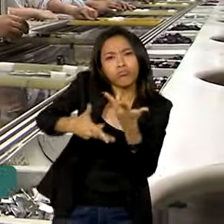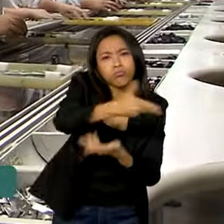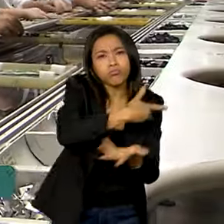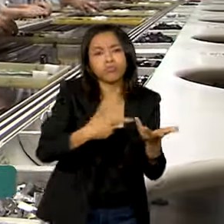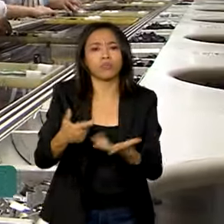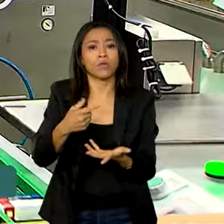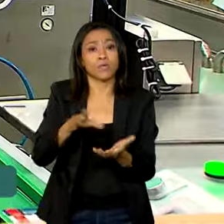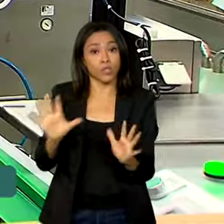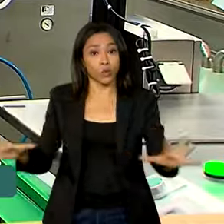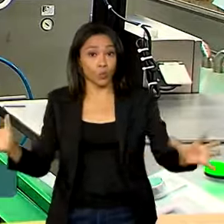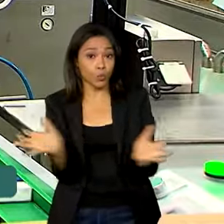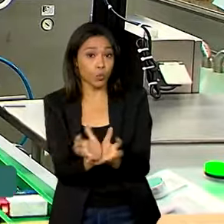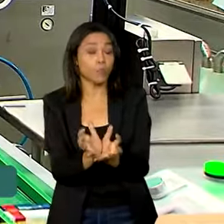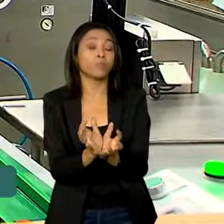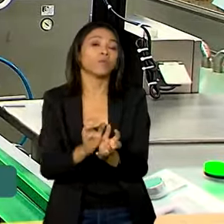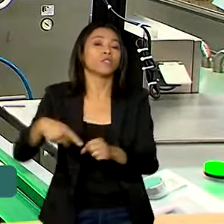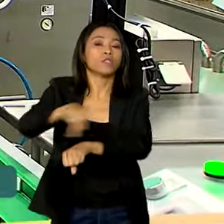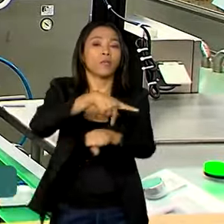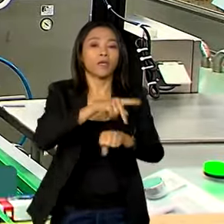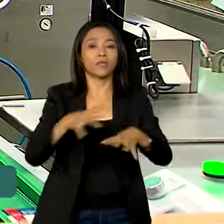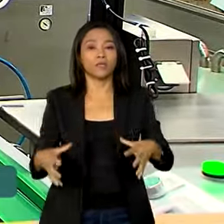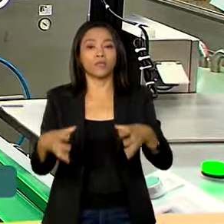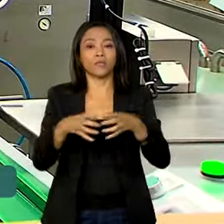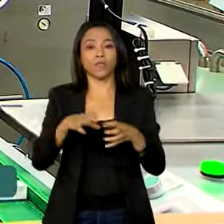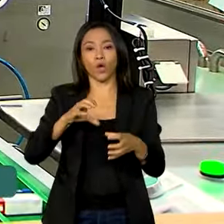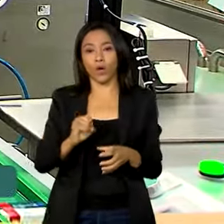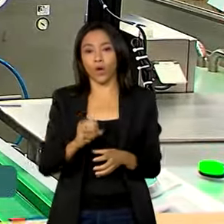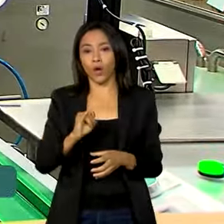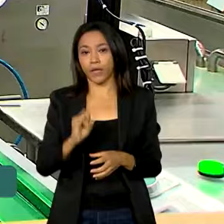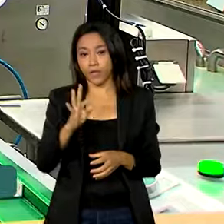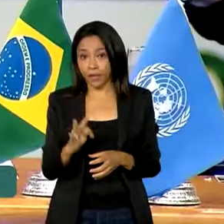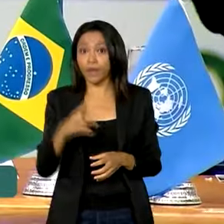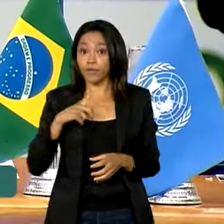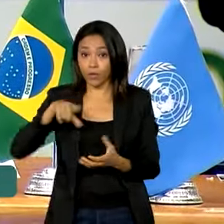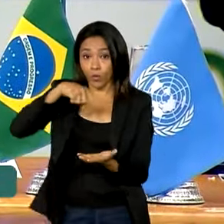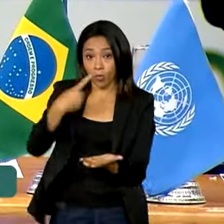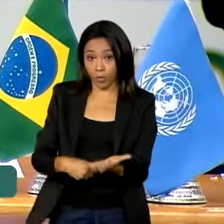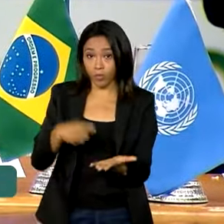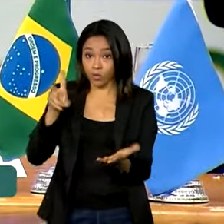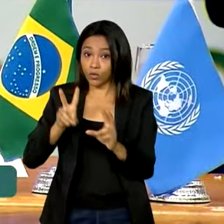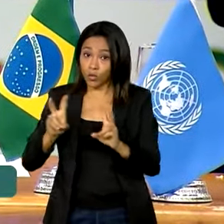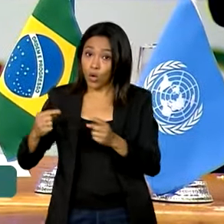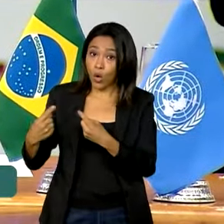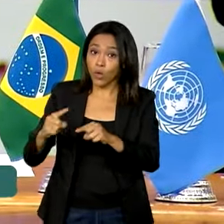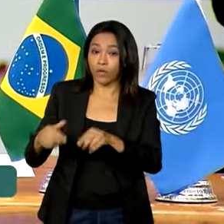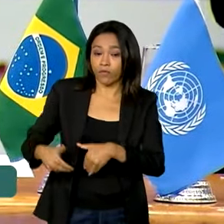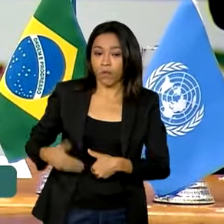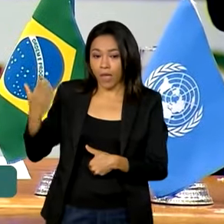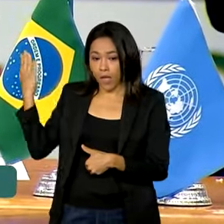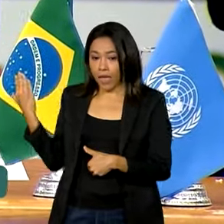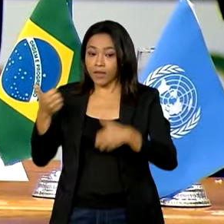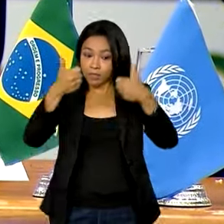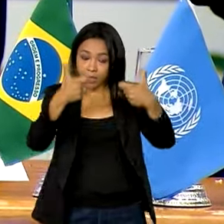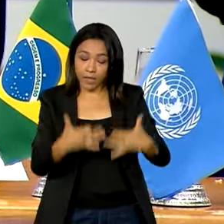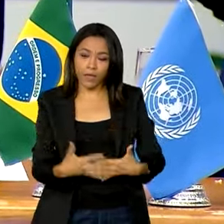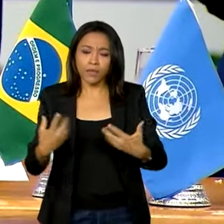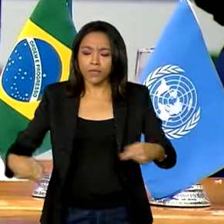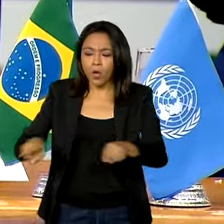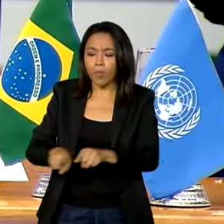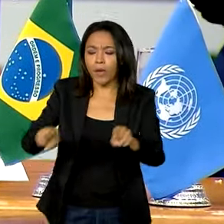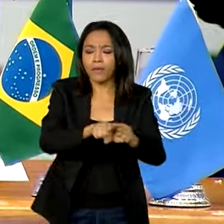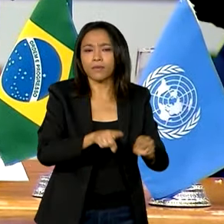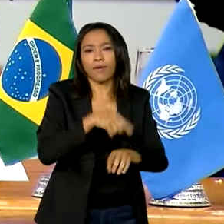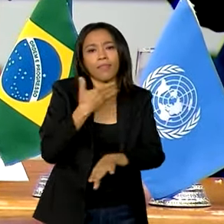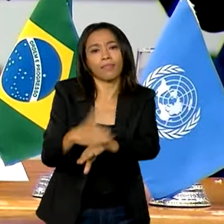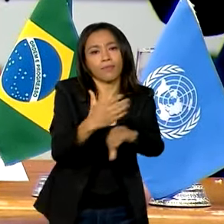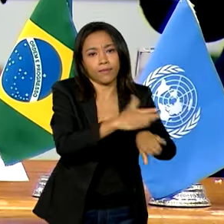parte da OIT, e que também está empenhada na Aliança Global contra a Fome. Essa modalidade de cooperação tem permitido a capacitação